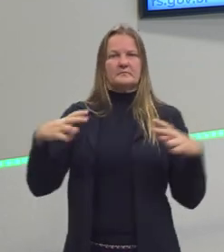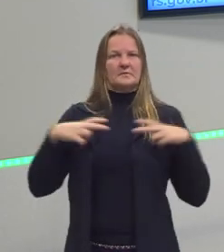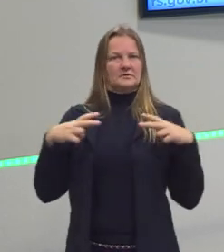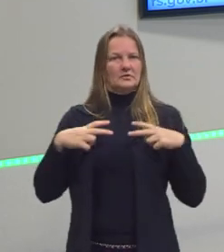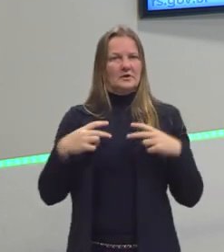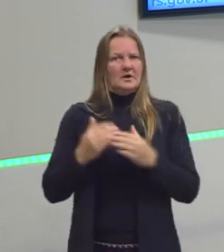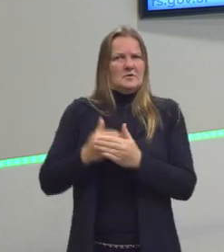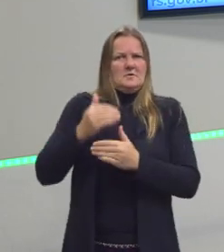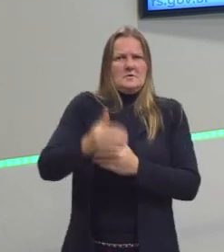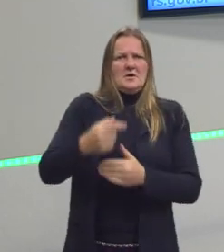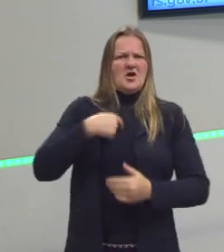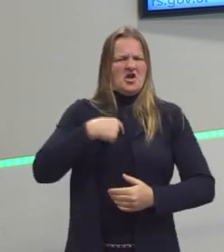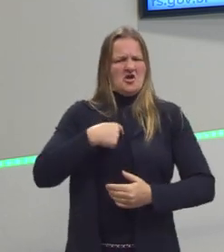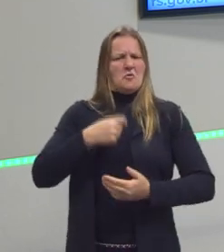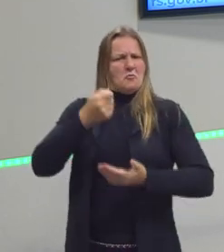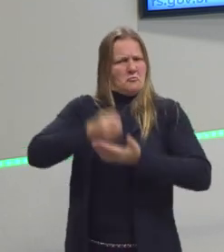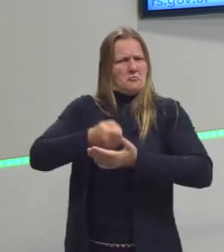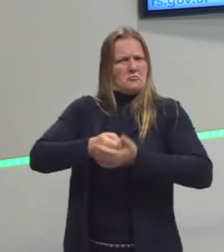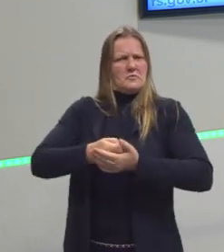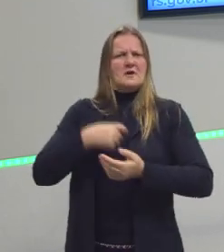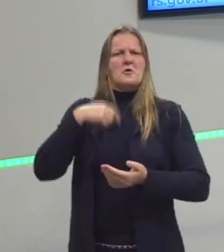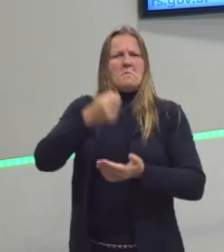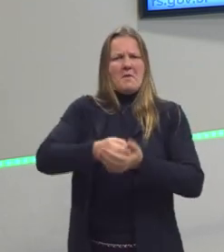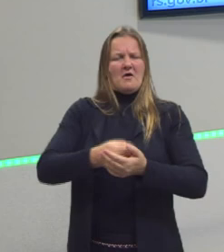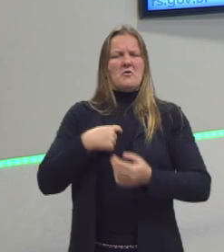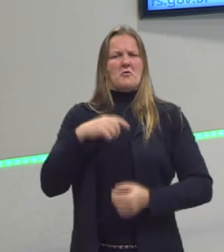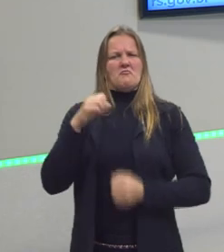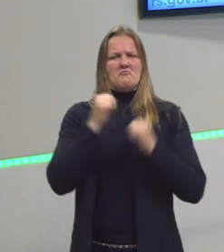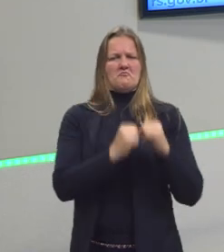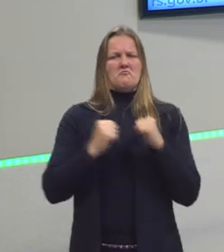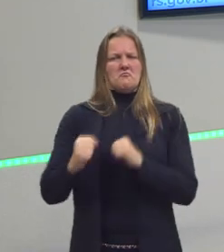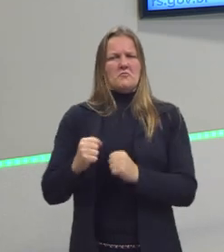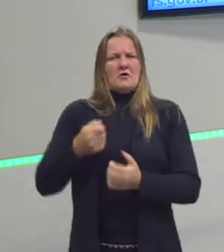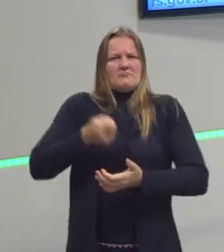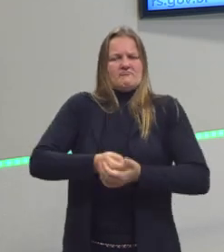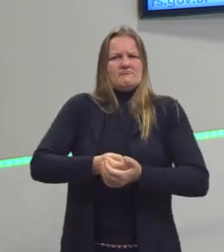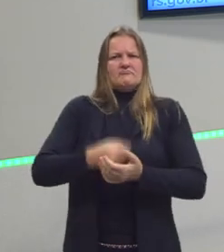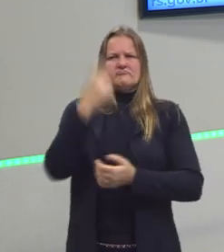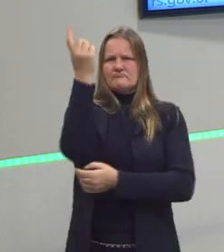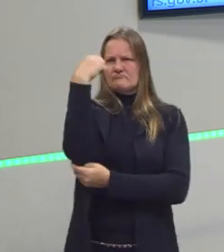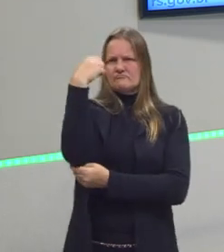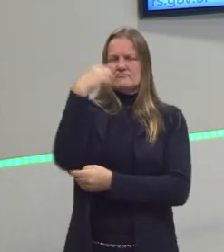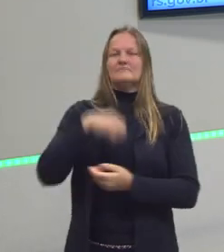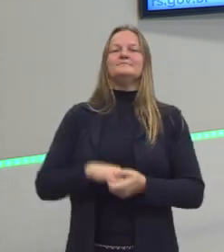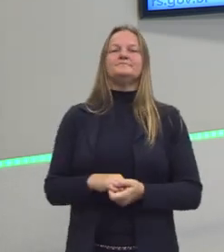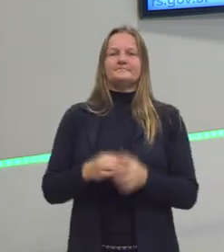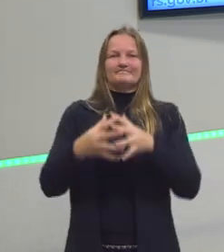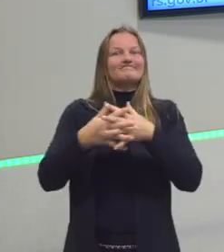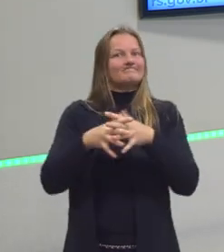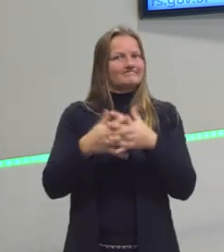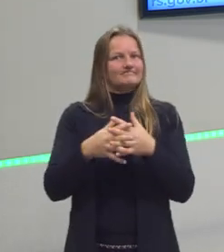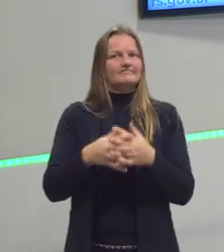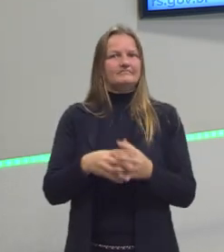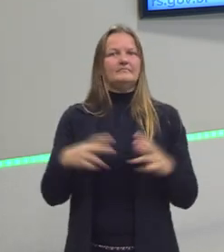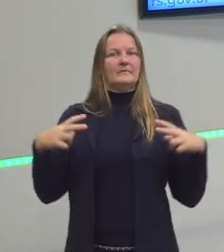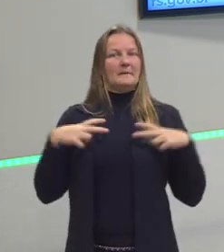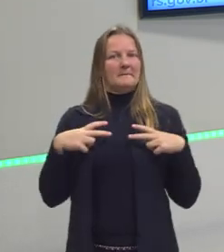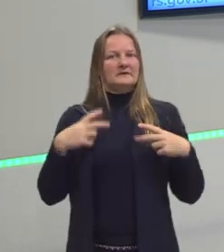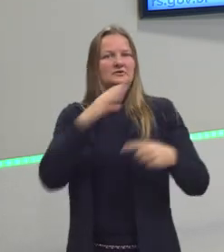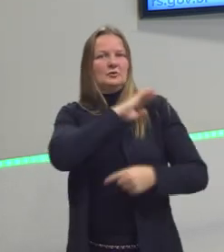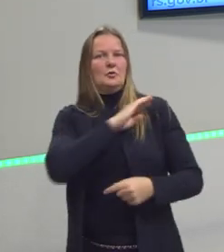tinha poder. Eu pago, eu estou mandando. Eu sou o senhor, eu tenho o poder. Há essa confusão, depois que nós vamos ver, entre essa,